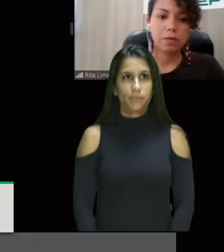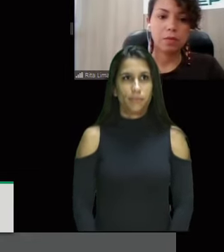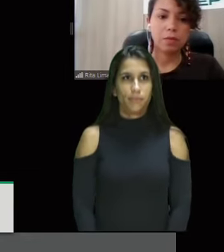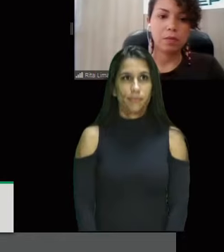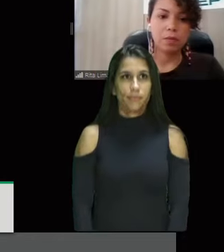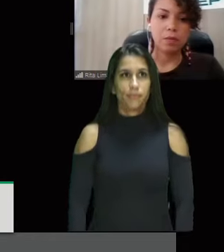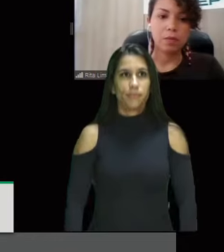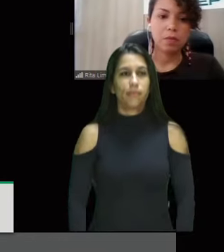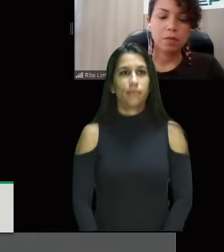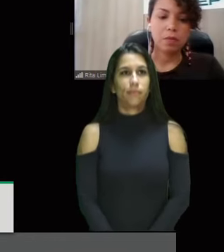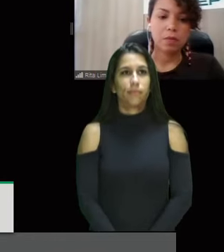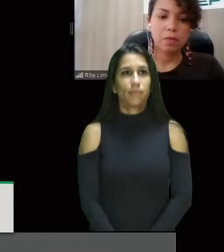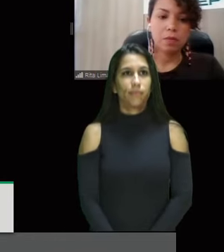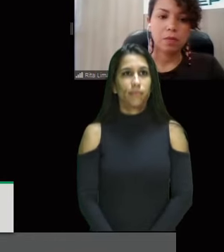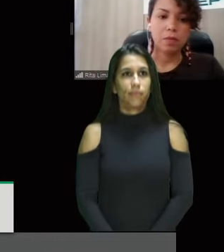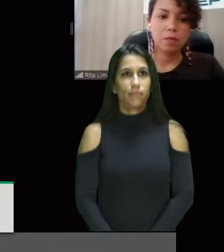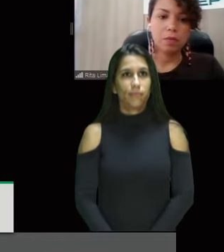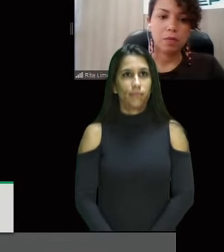tchau